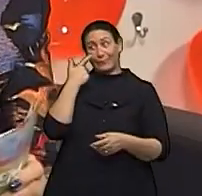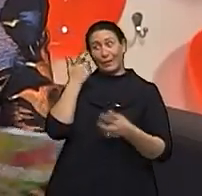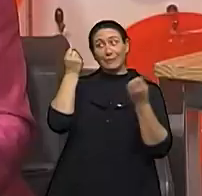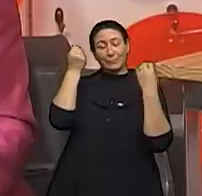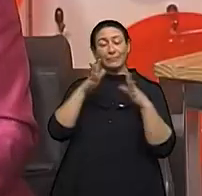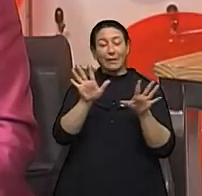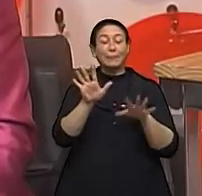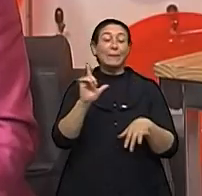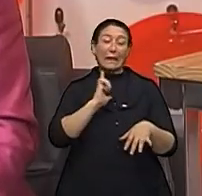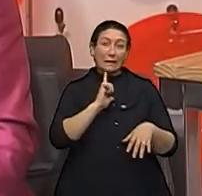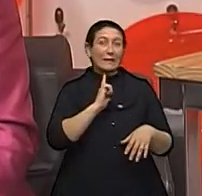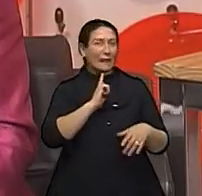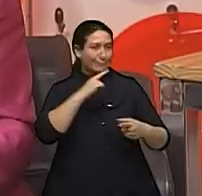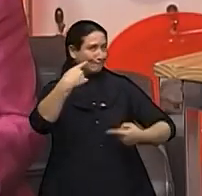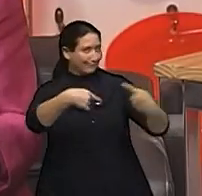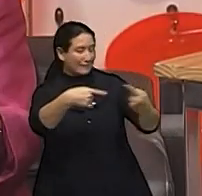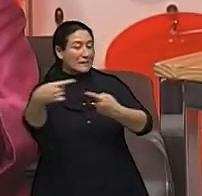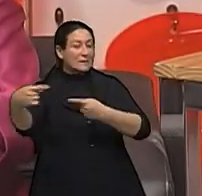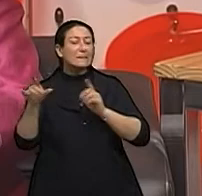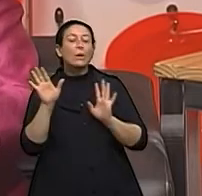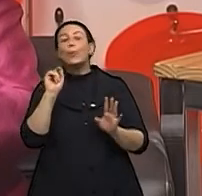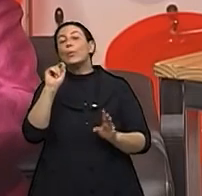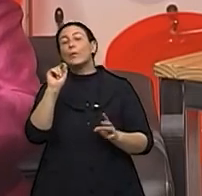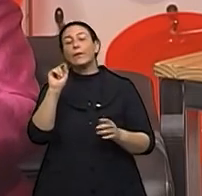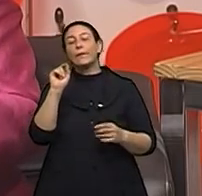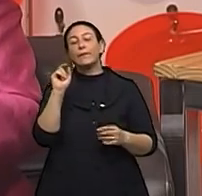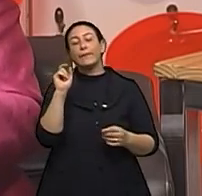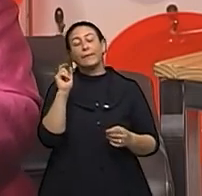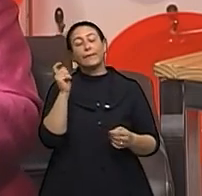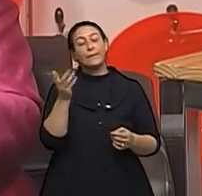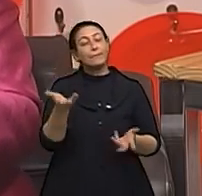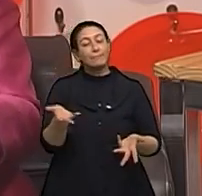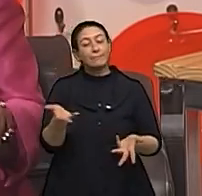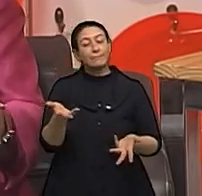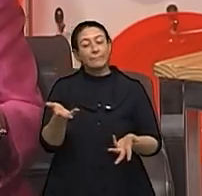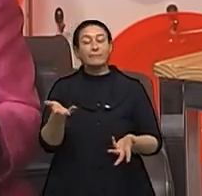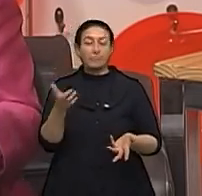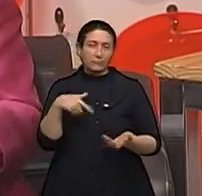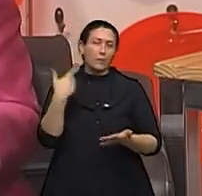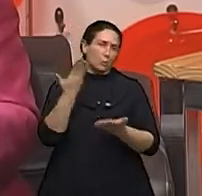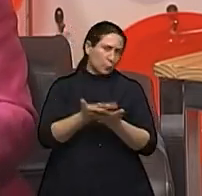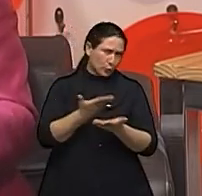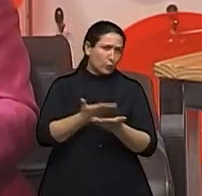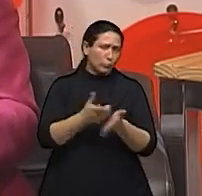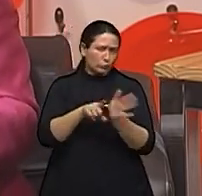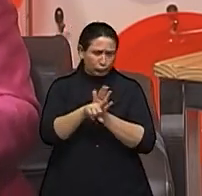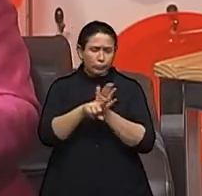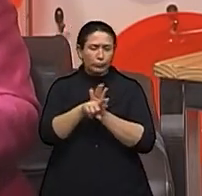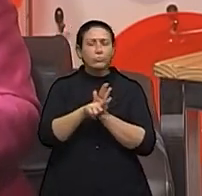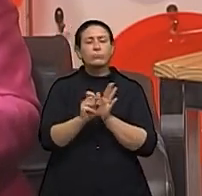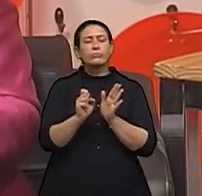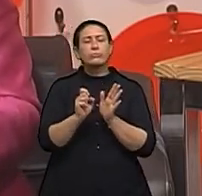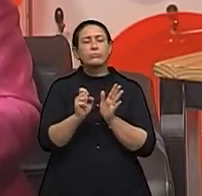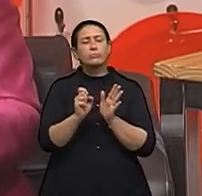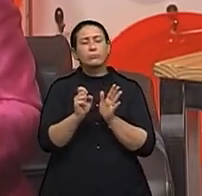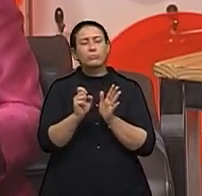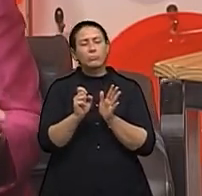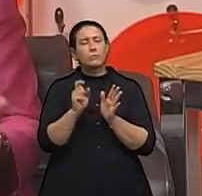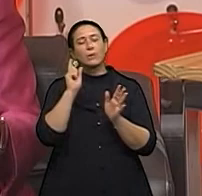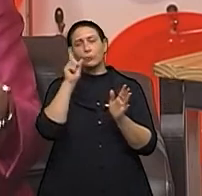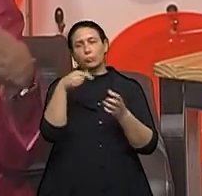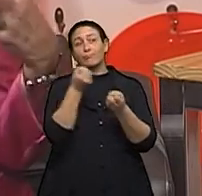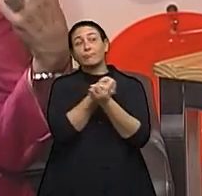polêmica. De uma polêmica que os estudos que fizeram de